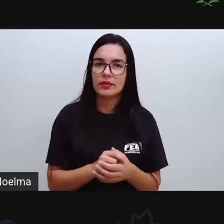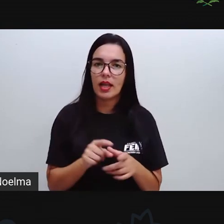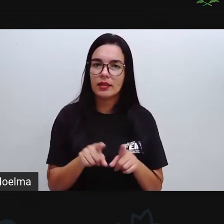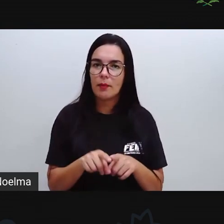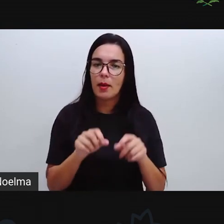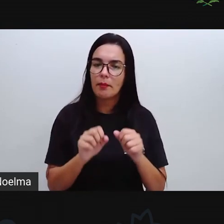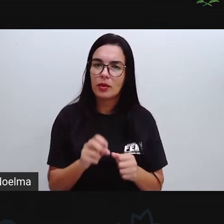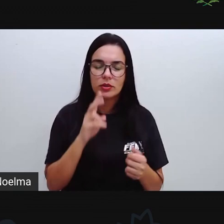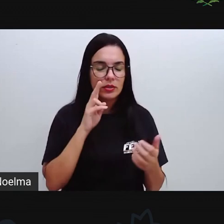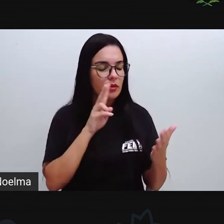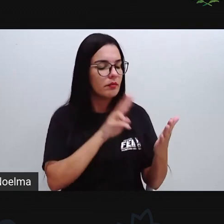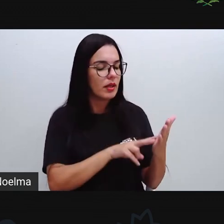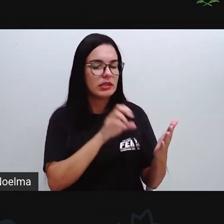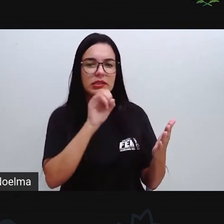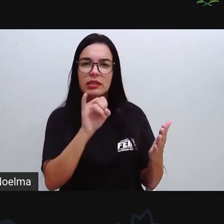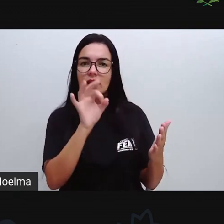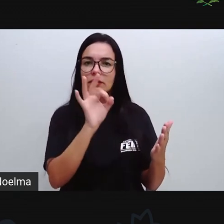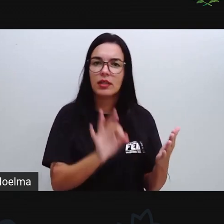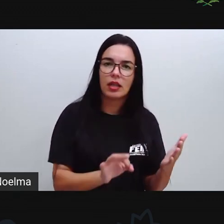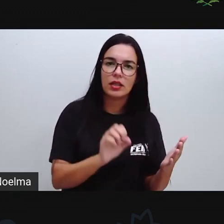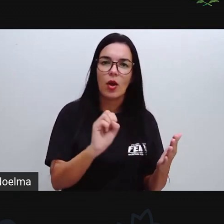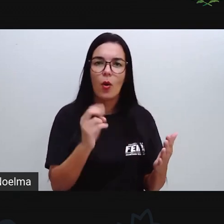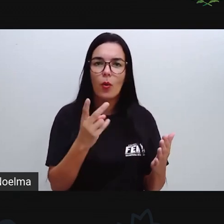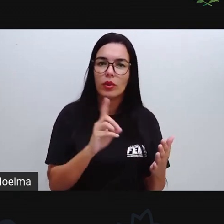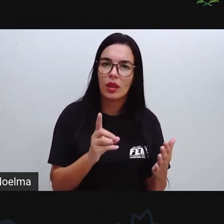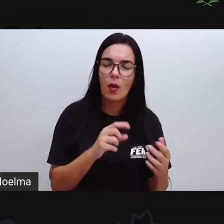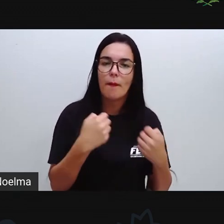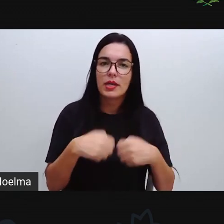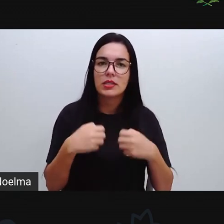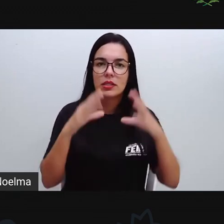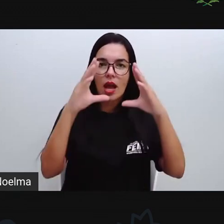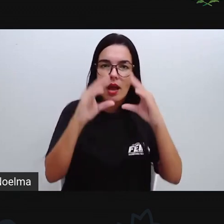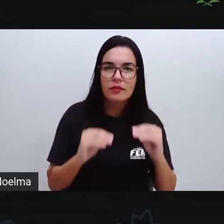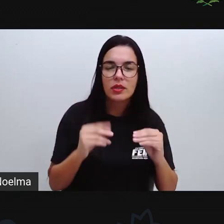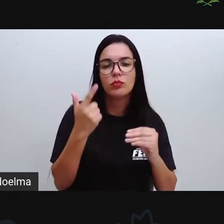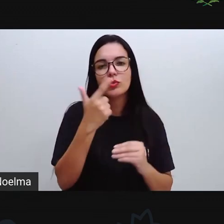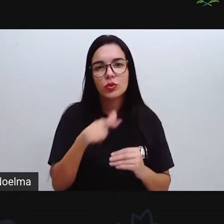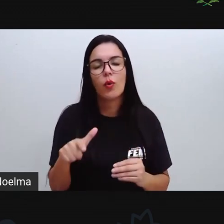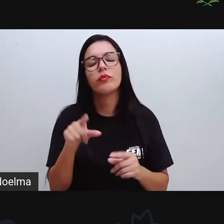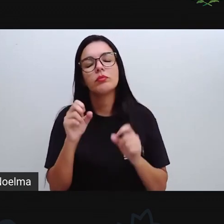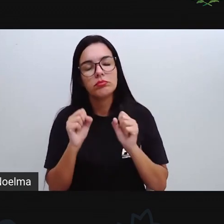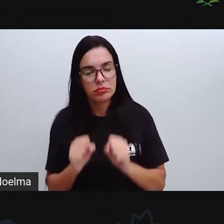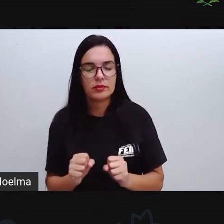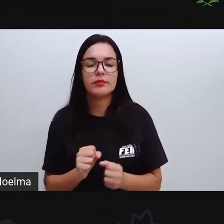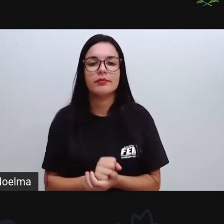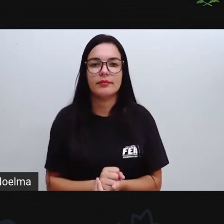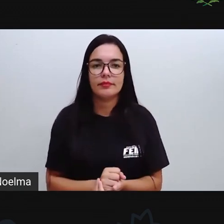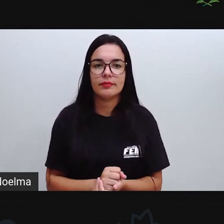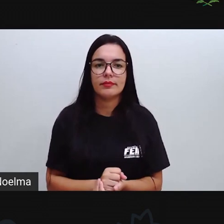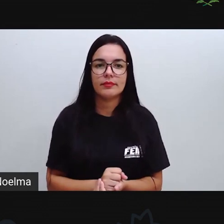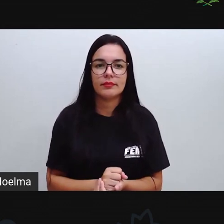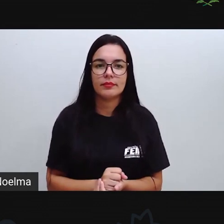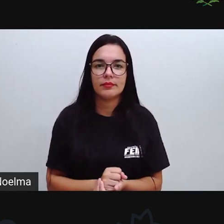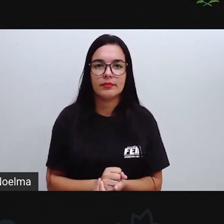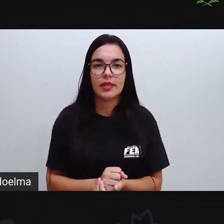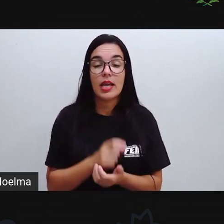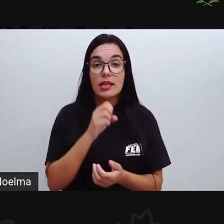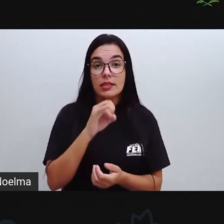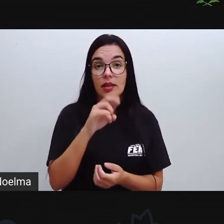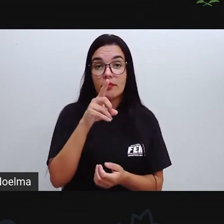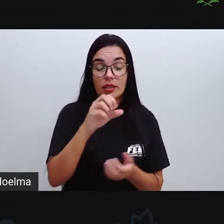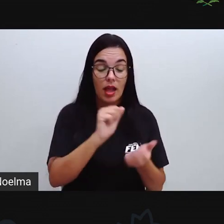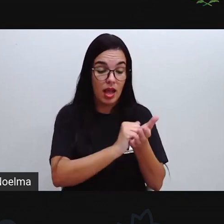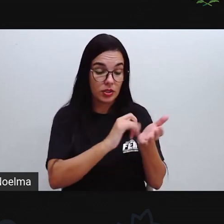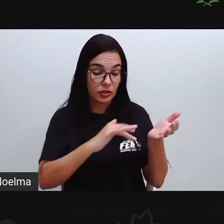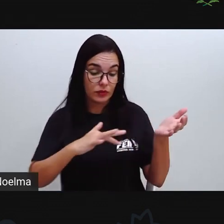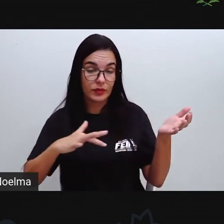necessárias, certo? A revisão é uma etapa muito importante. Então, nunca envie um texto, uma atividade